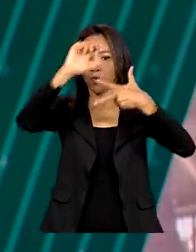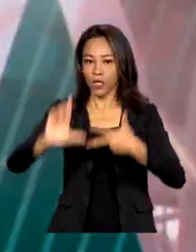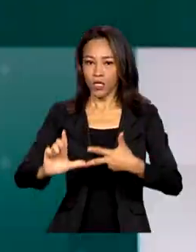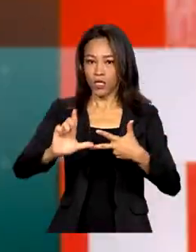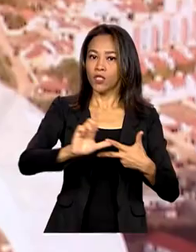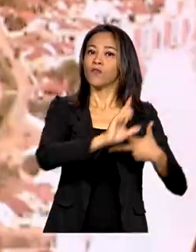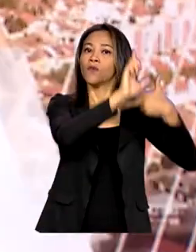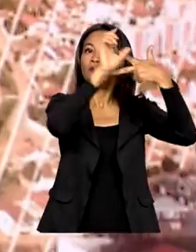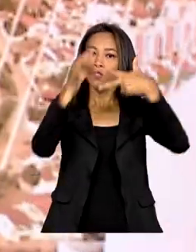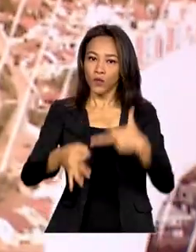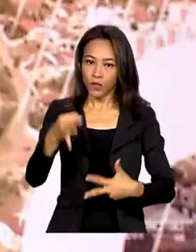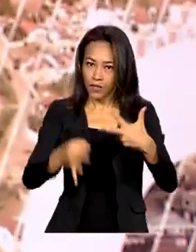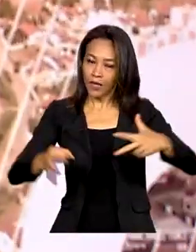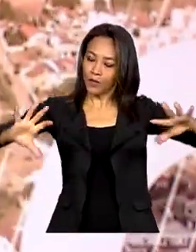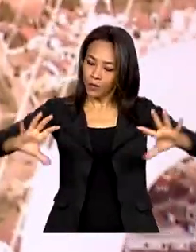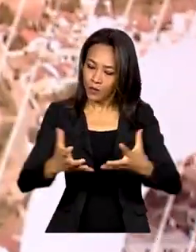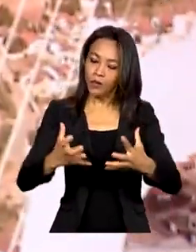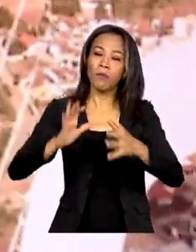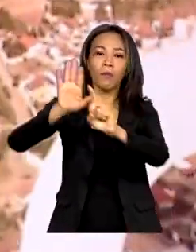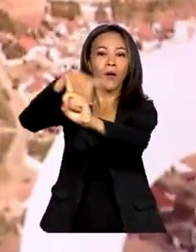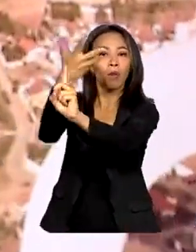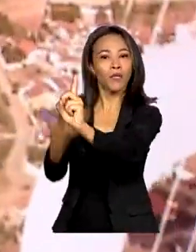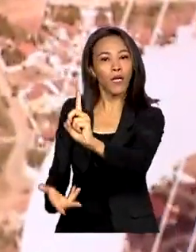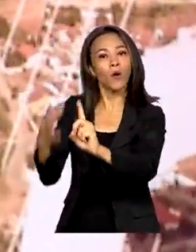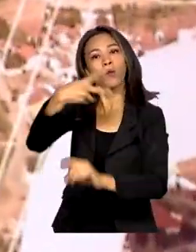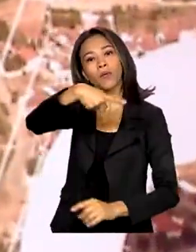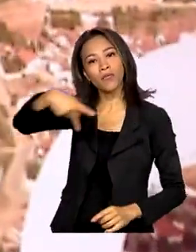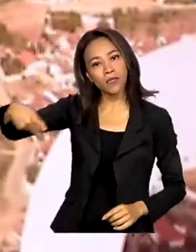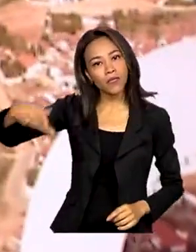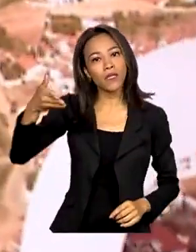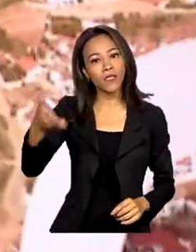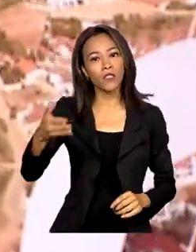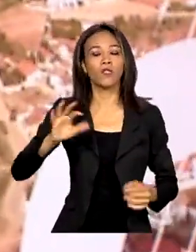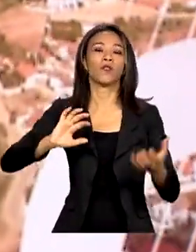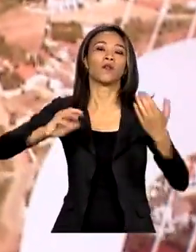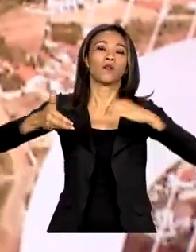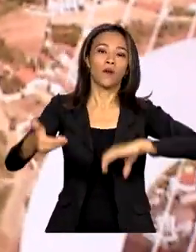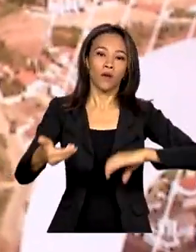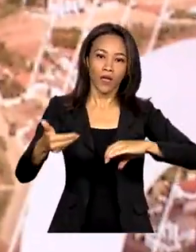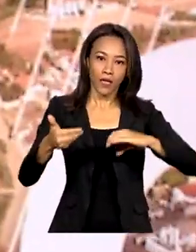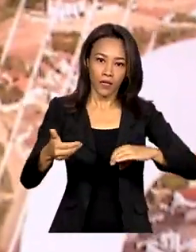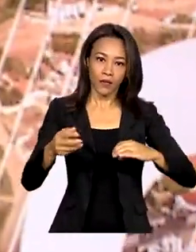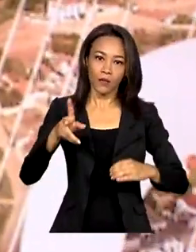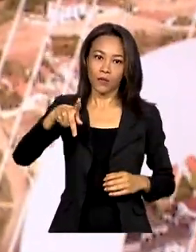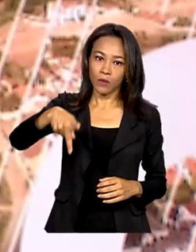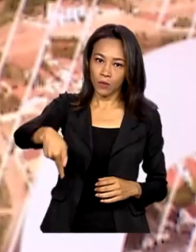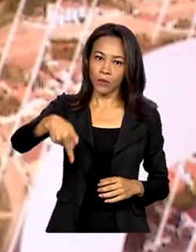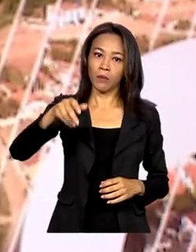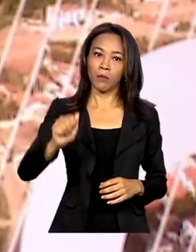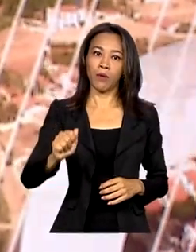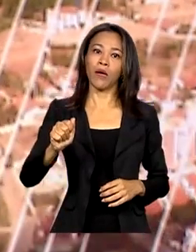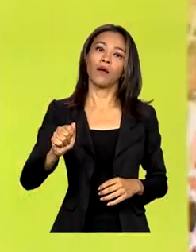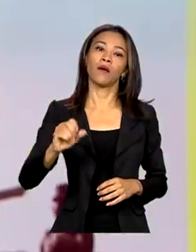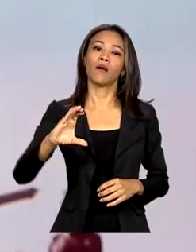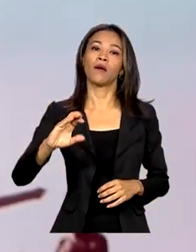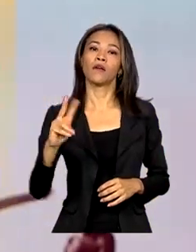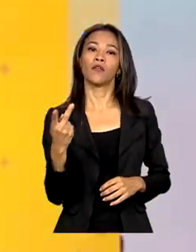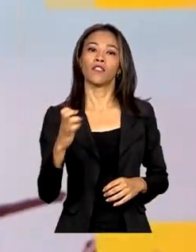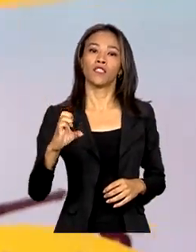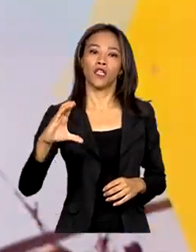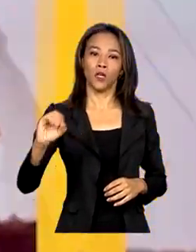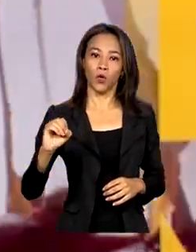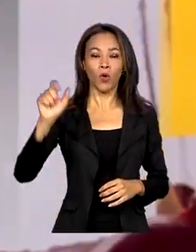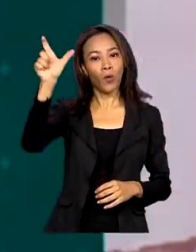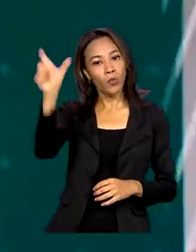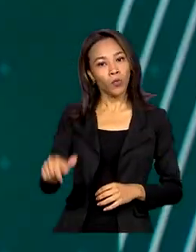reuniram para homenagear o presidente do Congresso Nacional, o senador Rodrigo Pacheco, com a Ordem ao Mérito Assis Brasil, por sua atuação